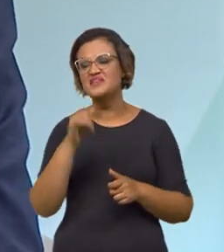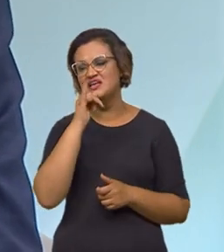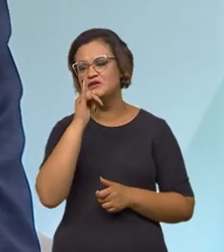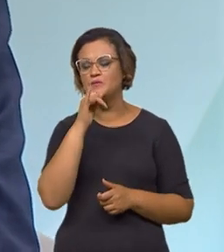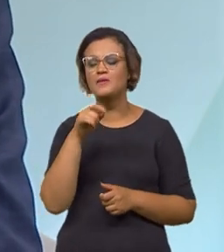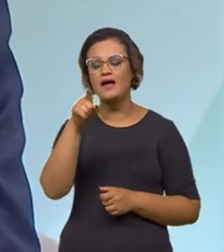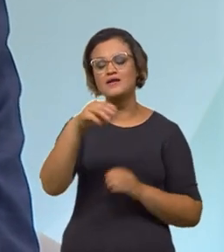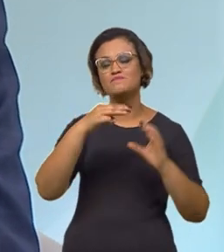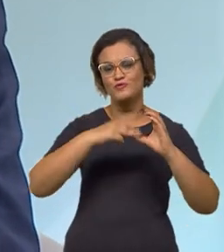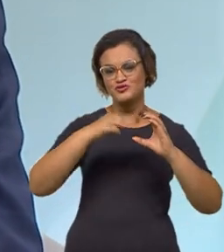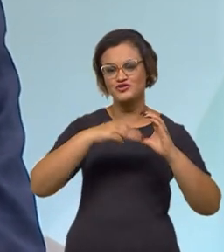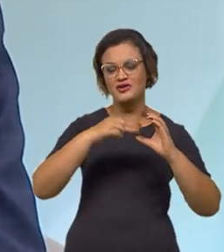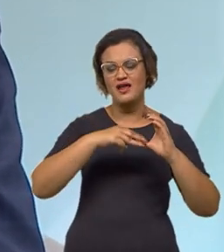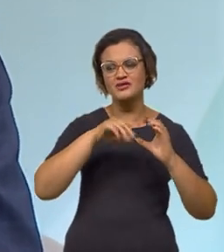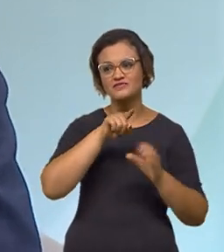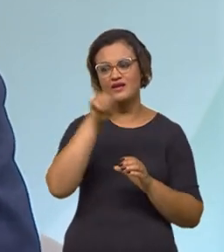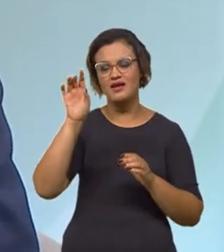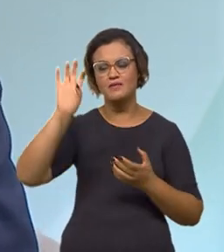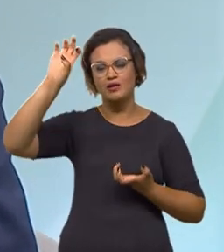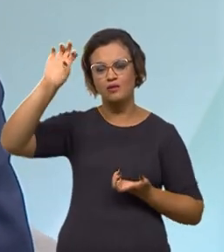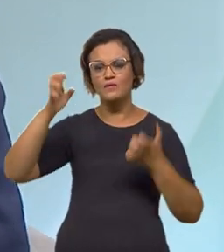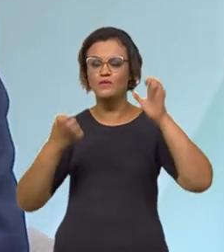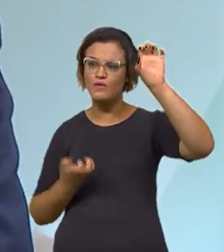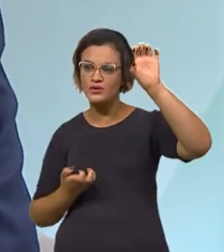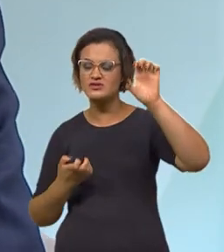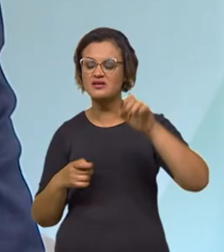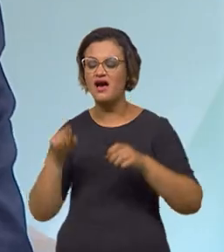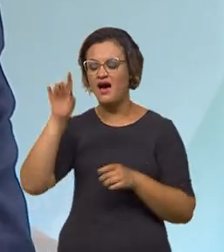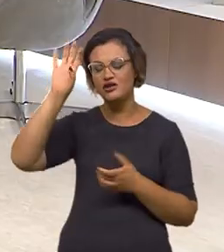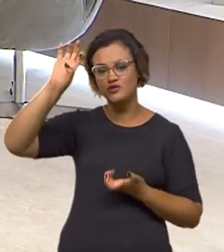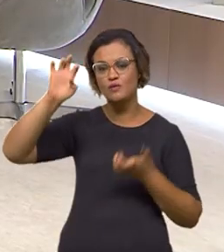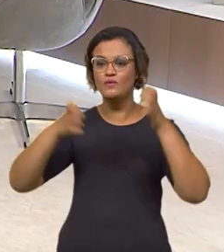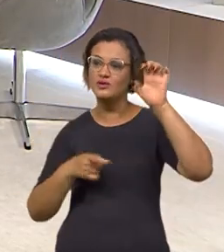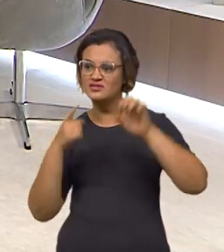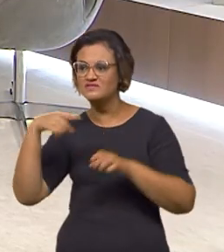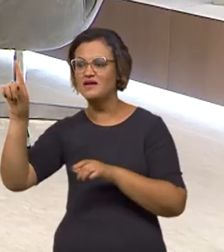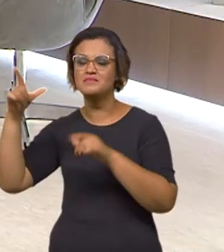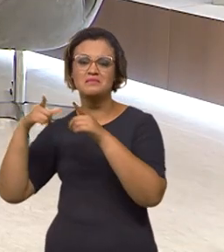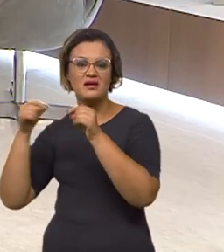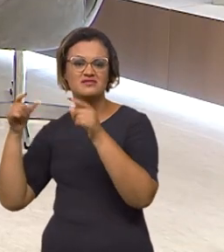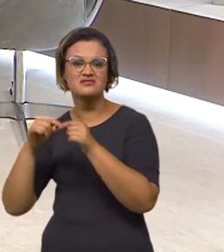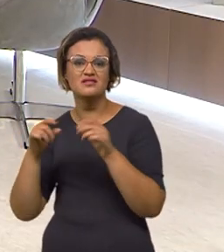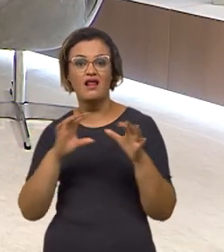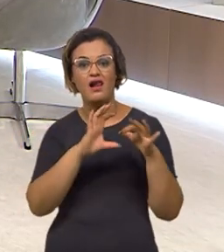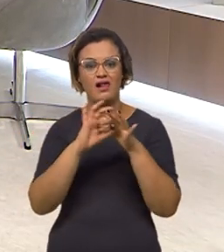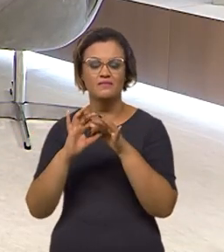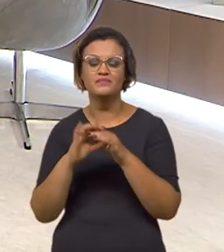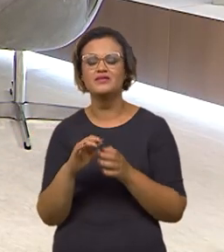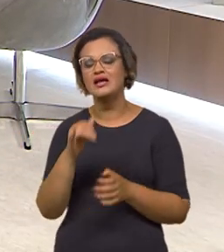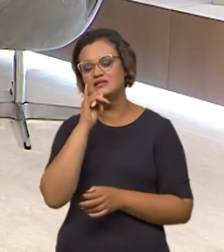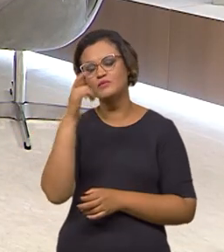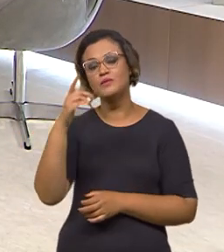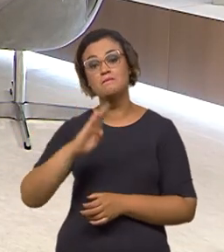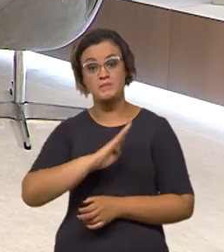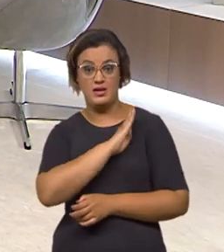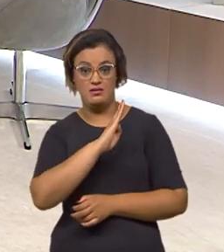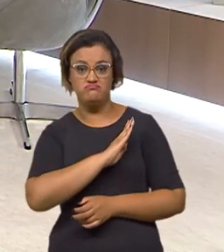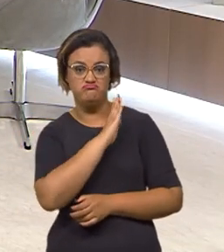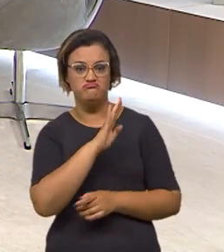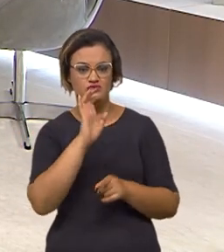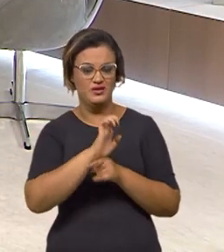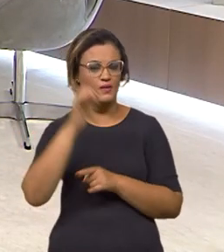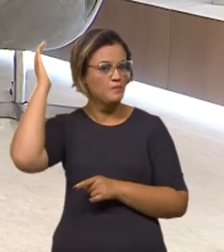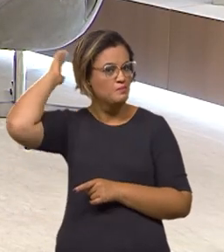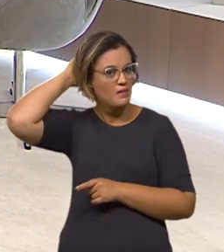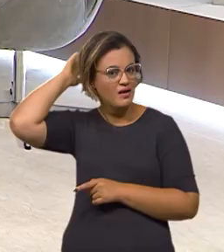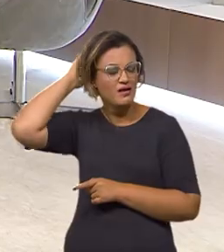Montes Claros, Congonhas, de Congonhas ele vai para Recife, ele vai para Brasília, ele segue para frente. A gente vai ter Belém, também, um bloco ficar mais ao norte,